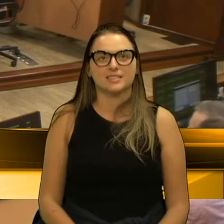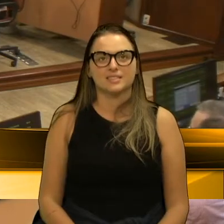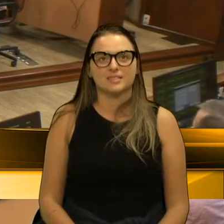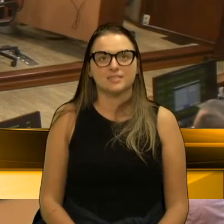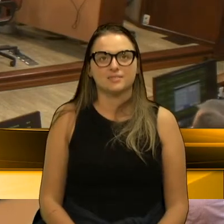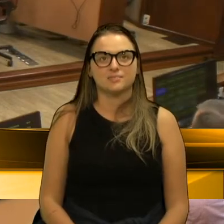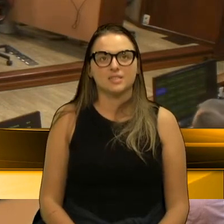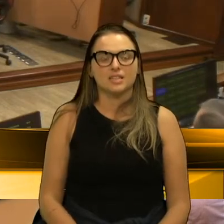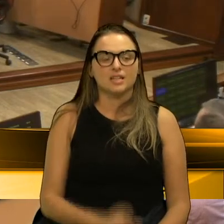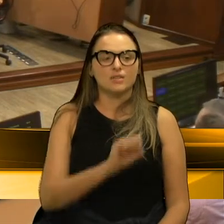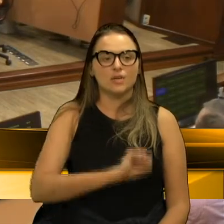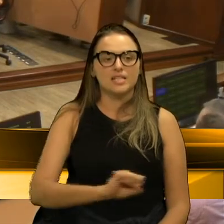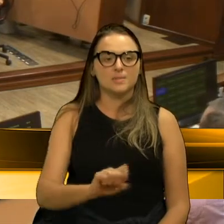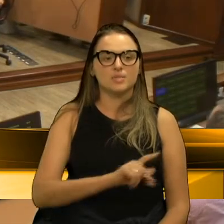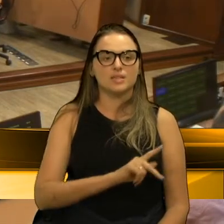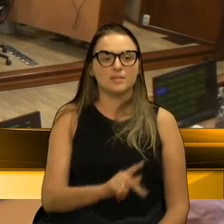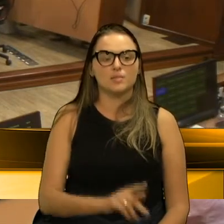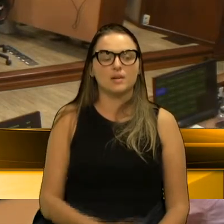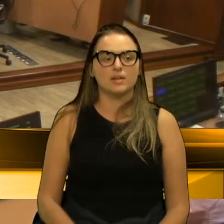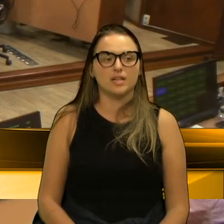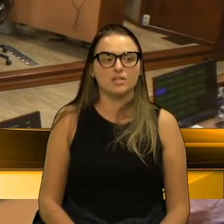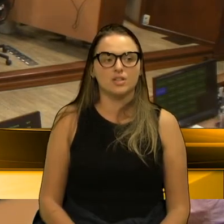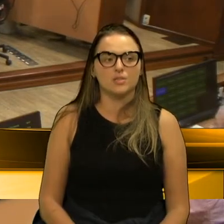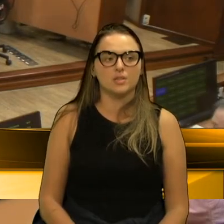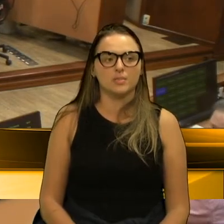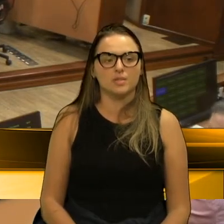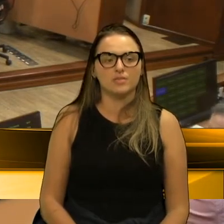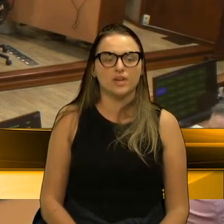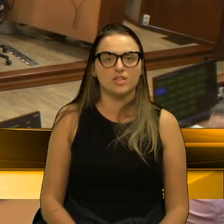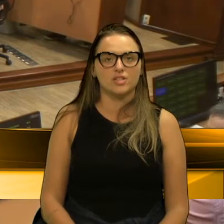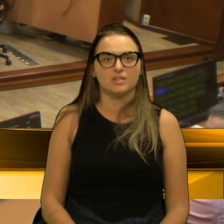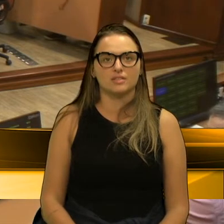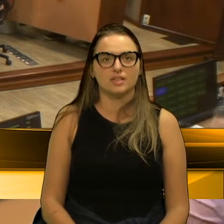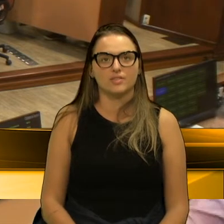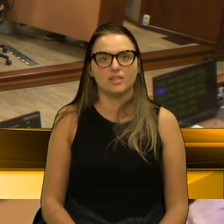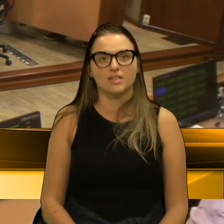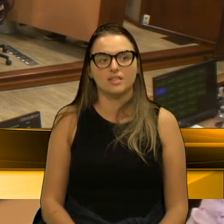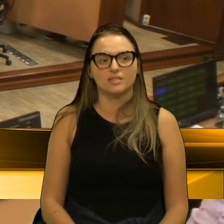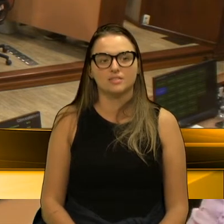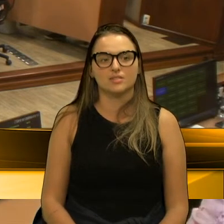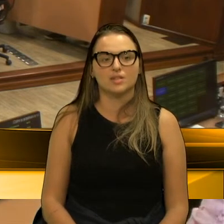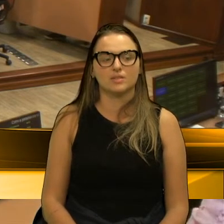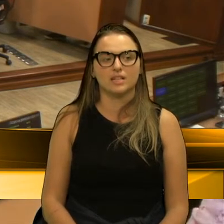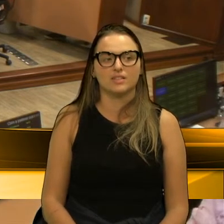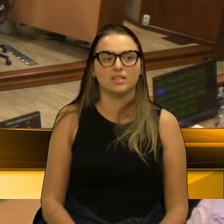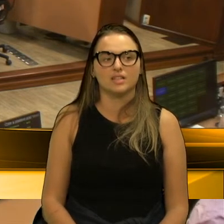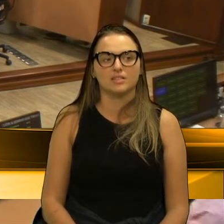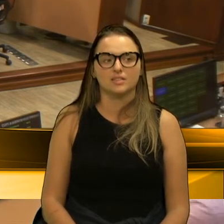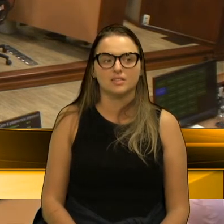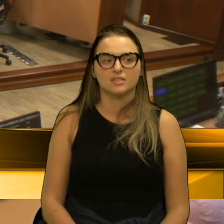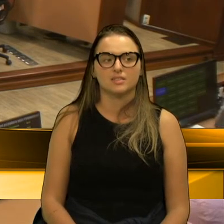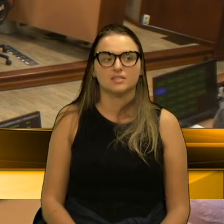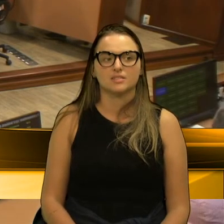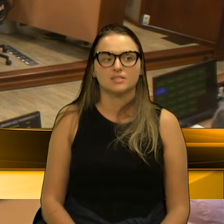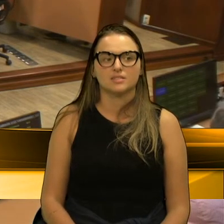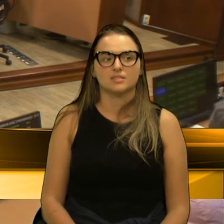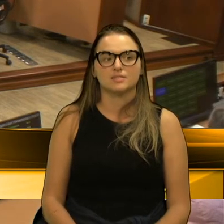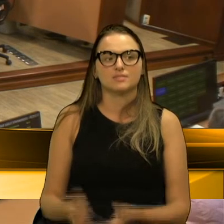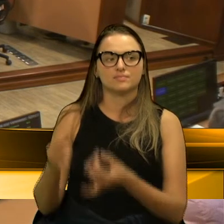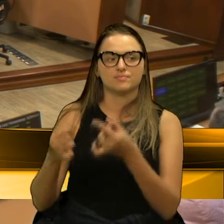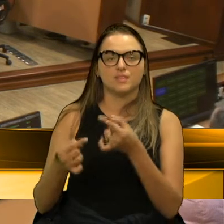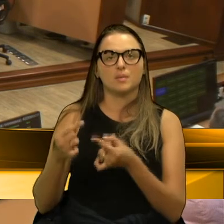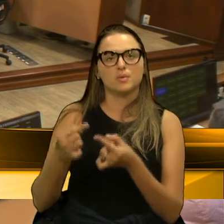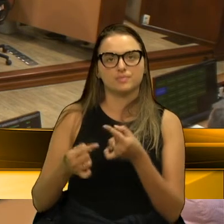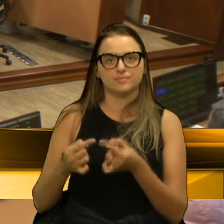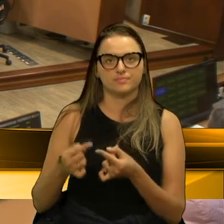Senhor presidente, são os senhores vereadores. Eu fico, acho que, como se diz, a discussão engrandece o